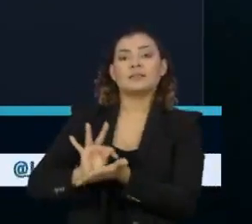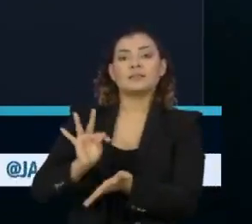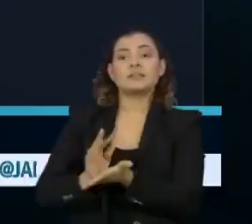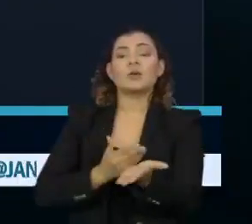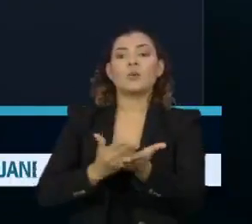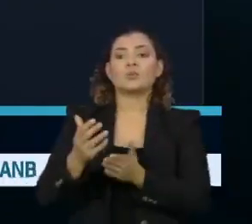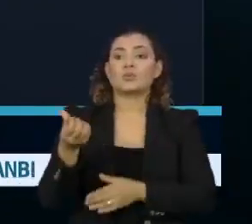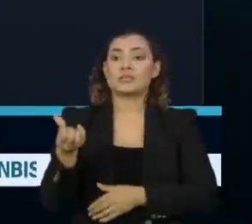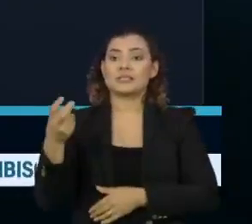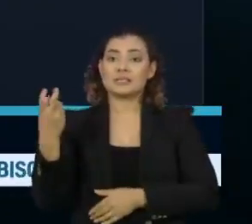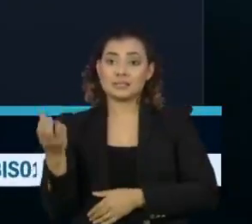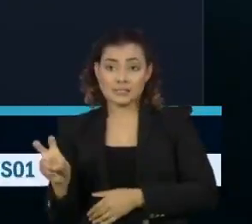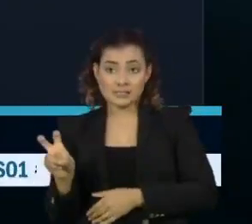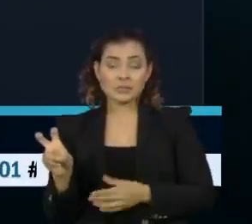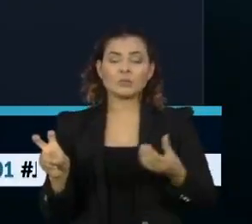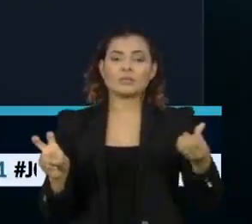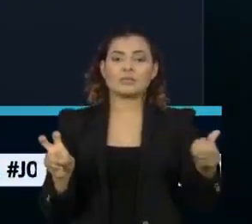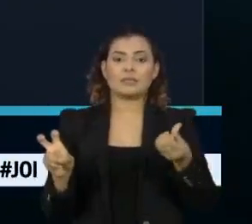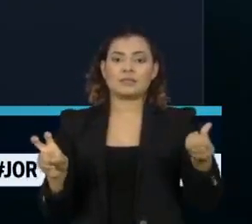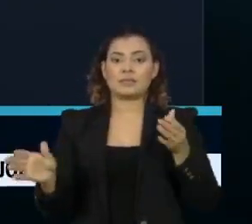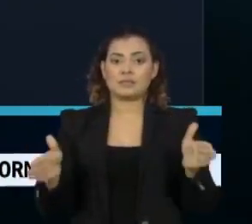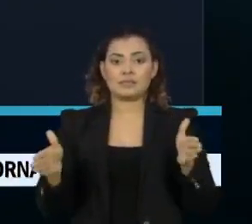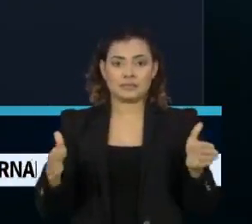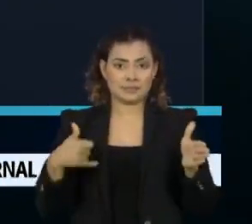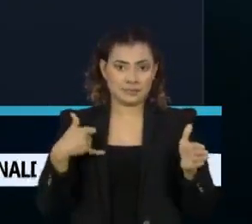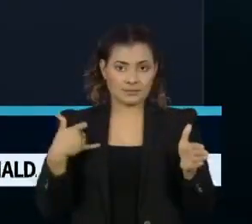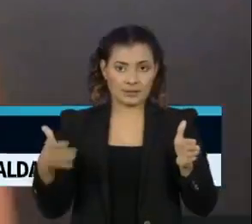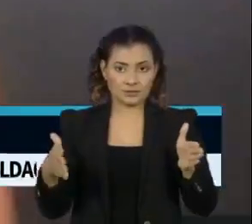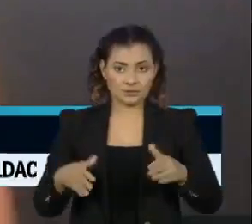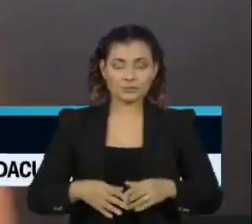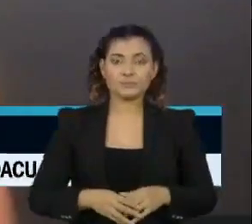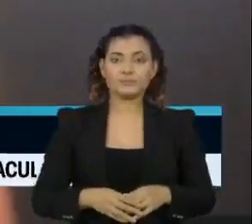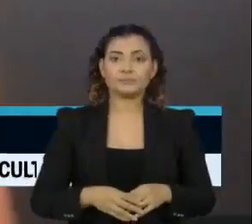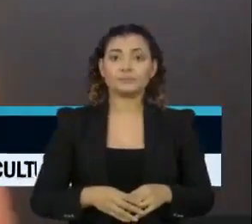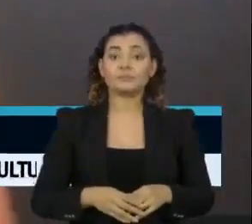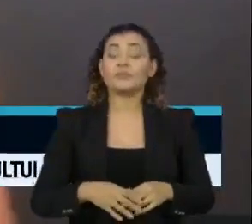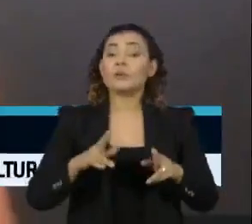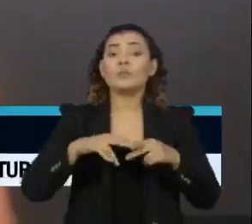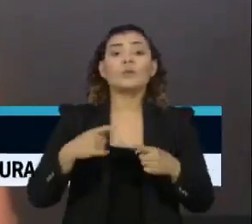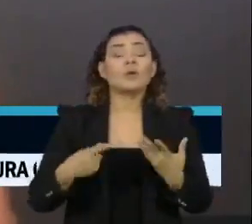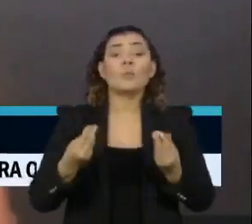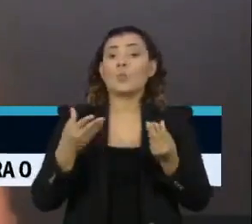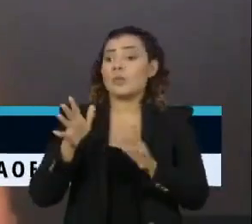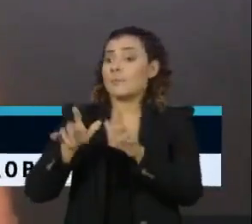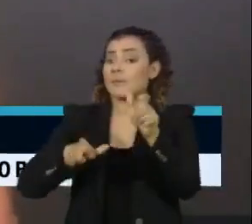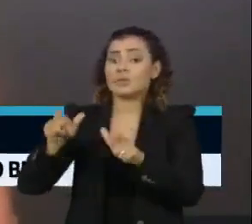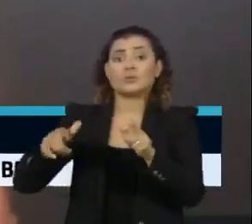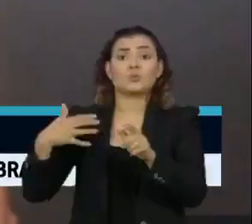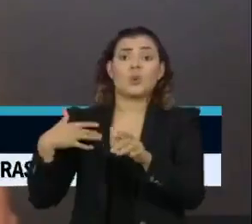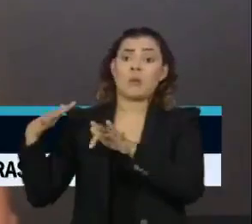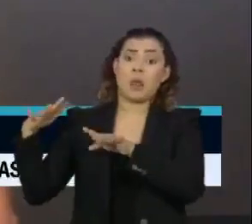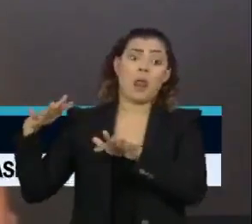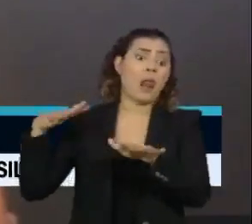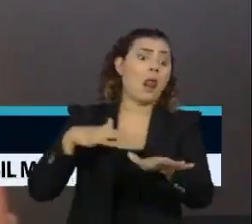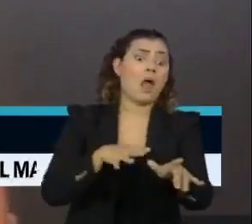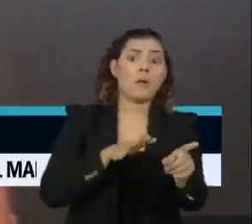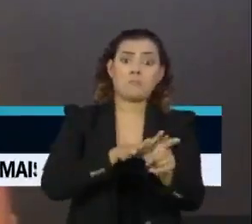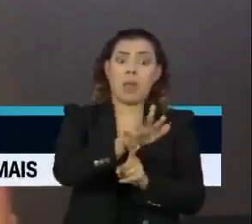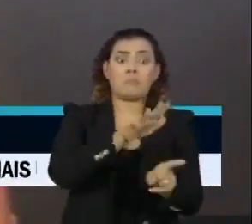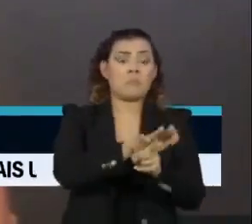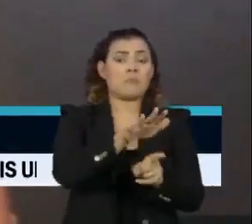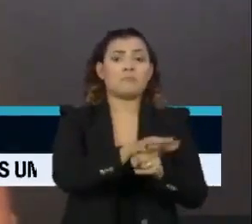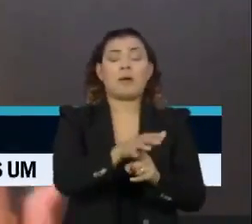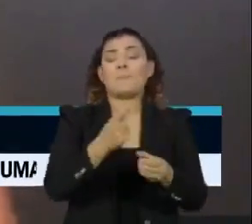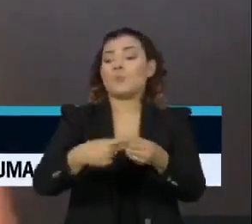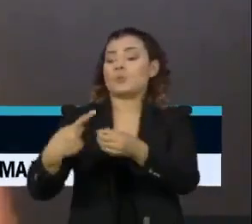a imunização é entre os idosos de 65 e 66 anos. Uma demanda muito alta de pessoas de outros